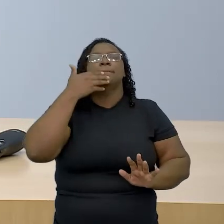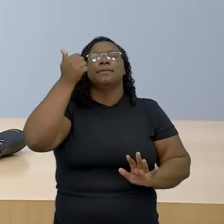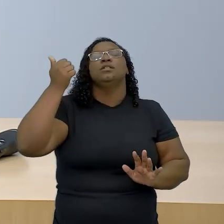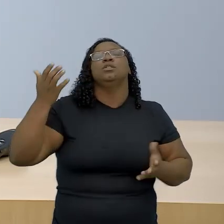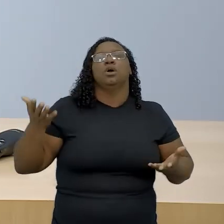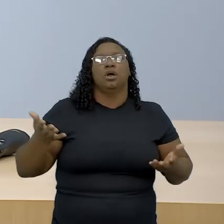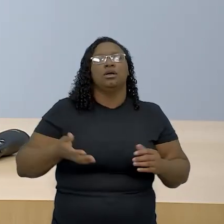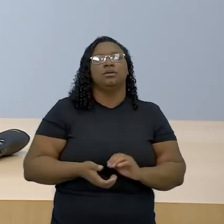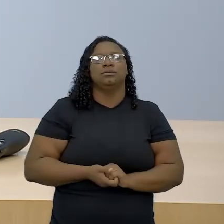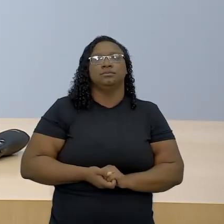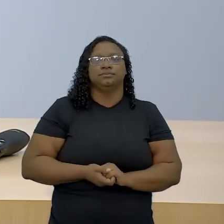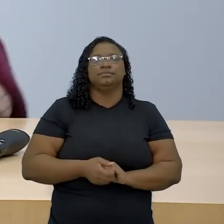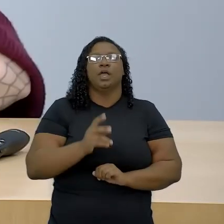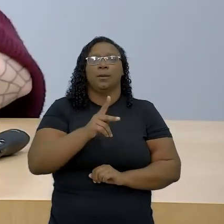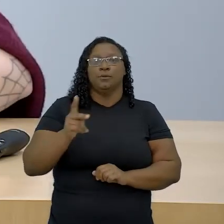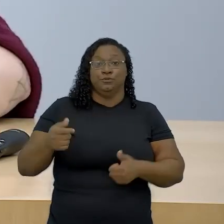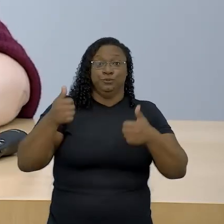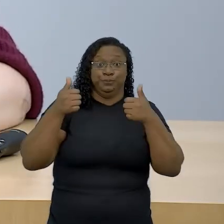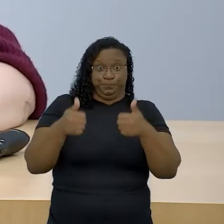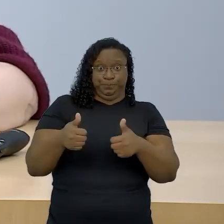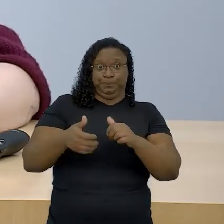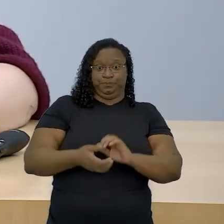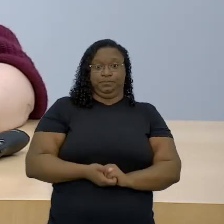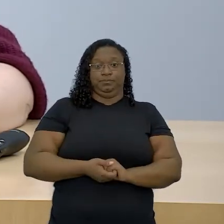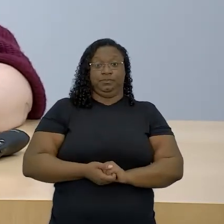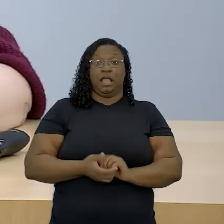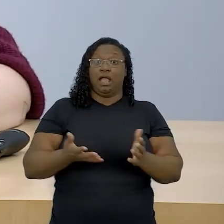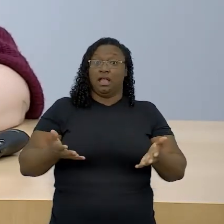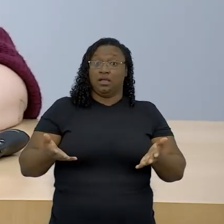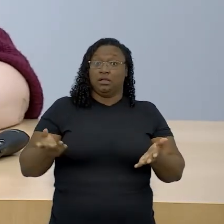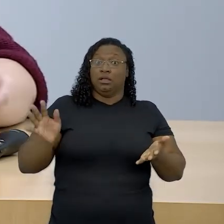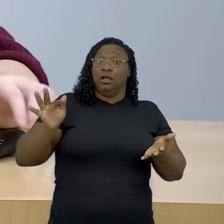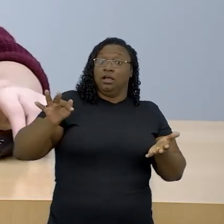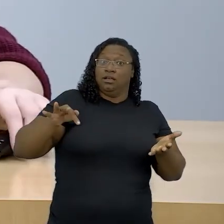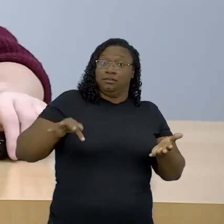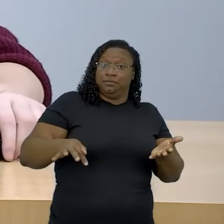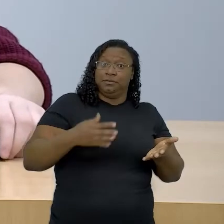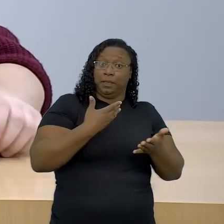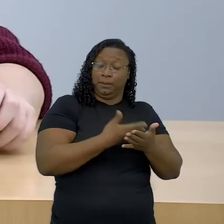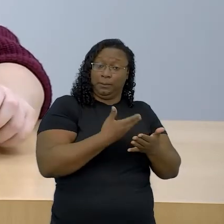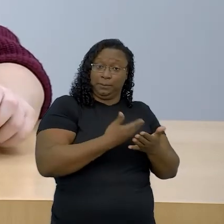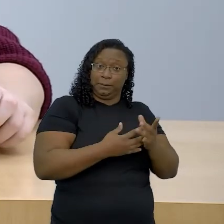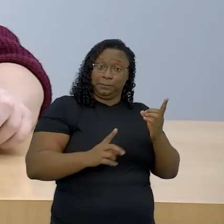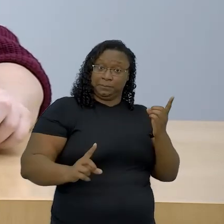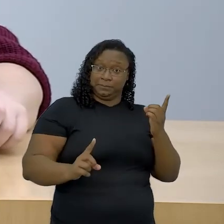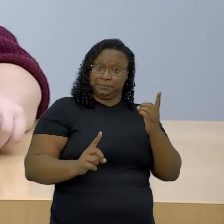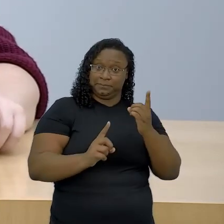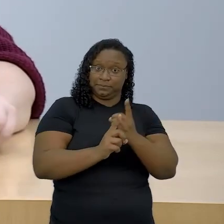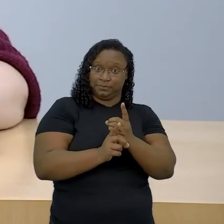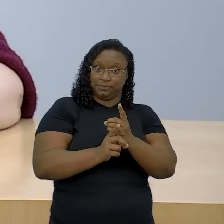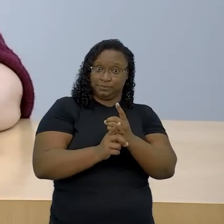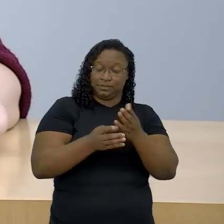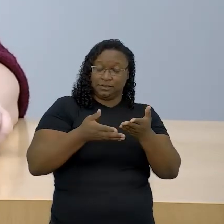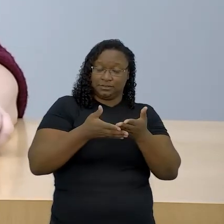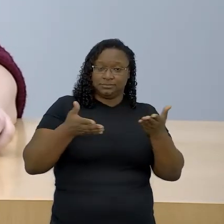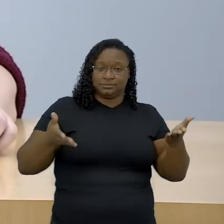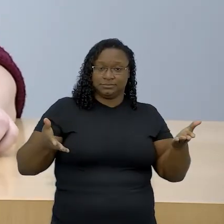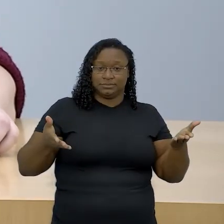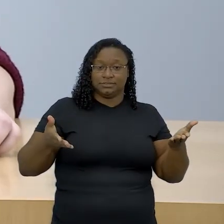do professor Umbembe. E a gente vai se encaminhando para o final do encontro de hoje. eu deixo para vocês aqui uma